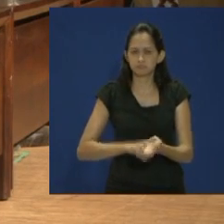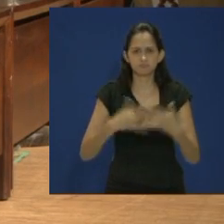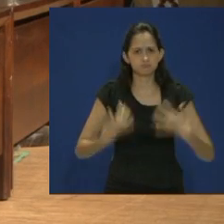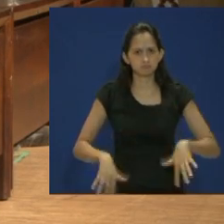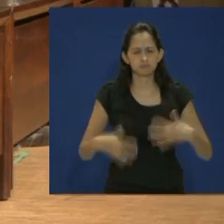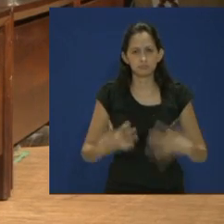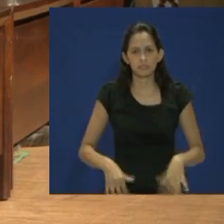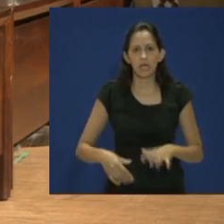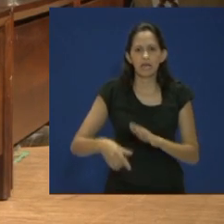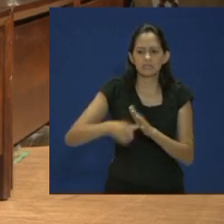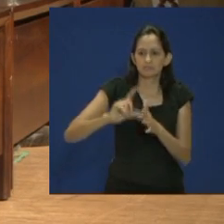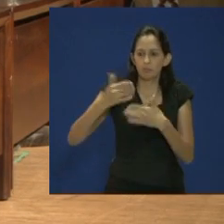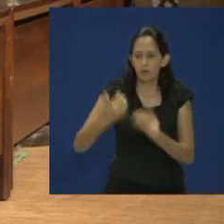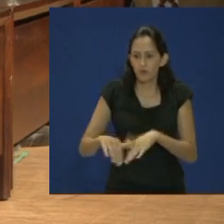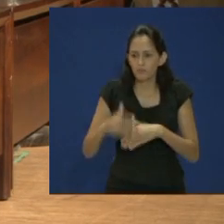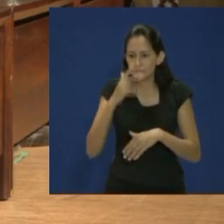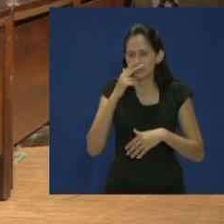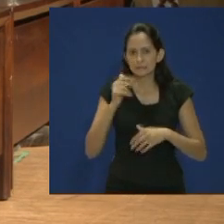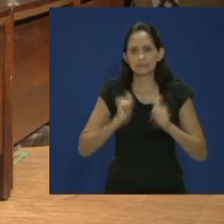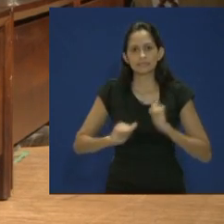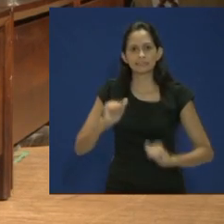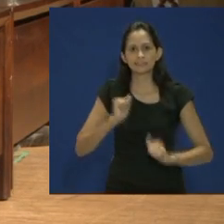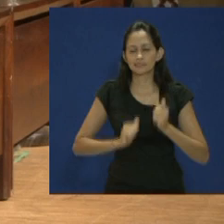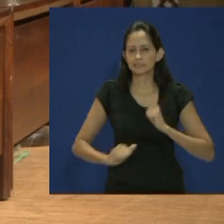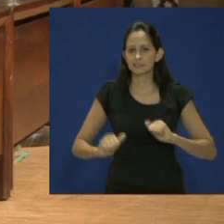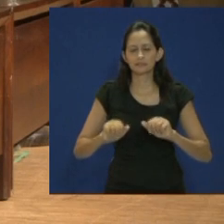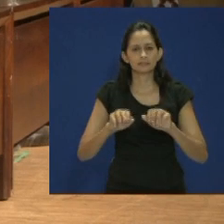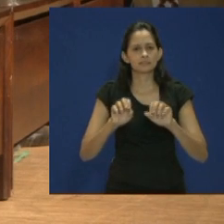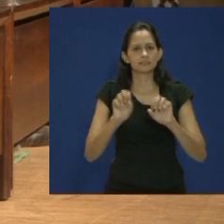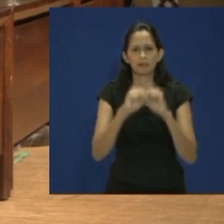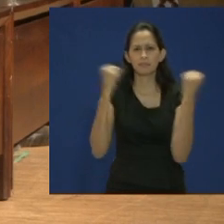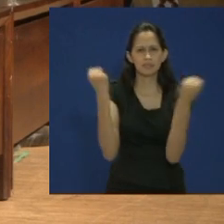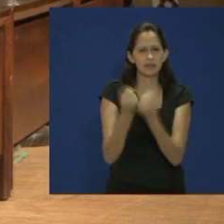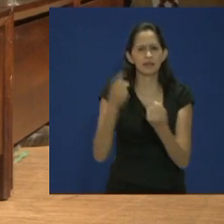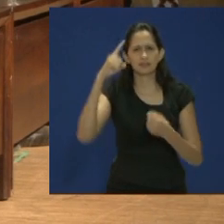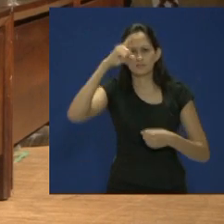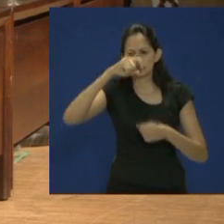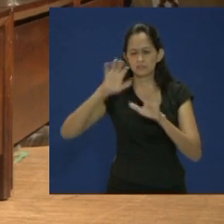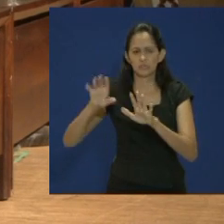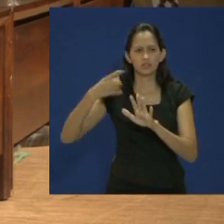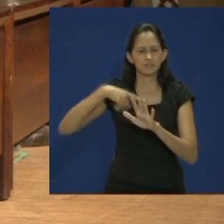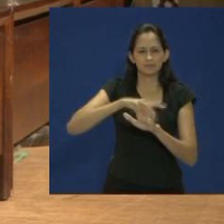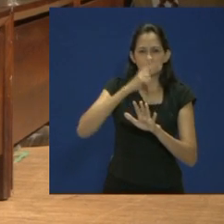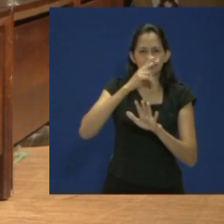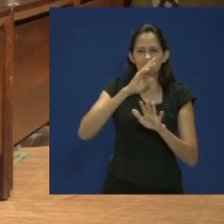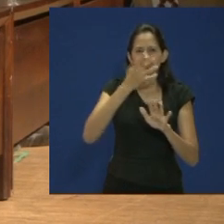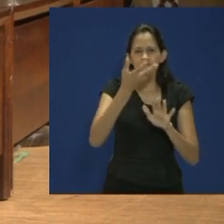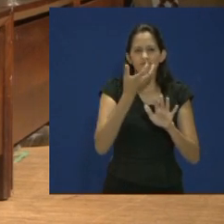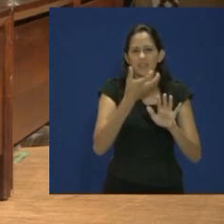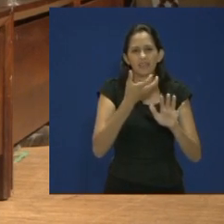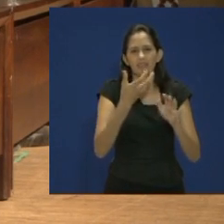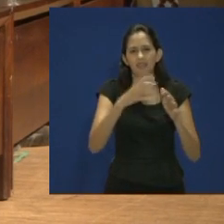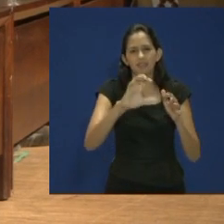dias que antecederam provas e seminários quase sempre complicados, mas que nos trouxeram até aqui.